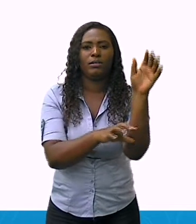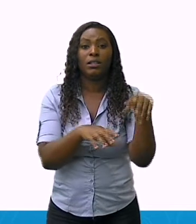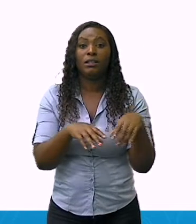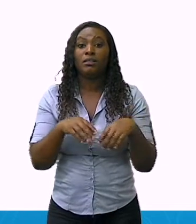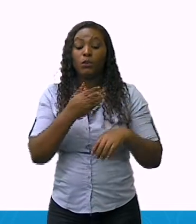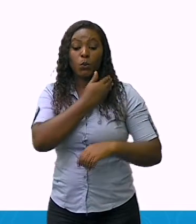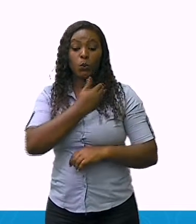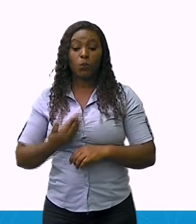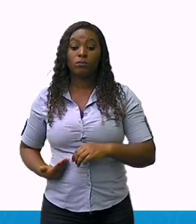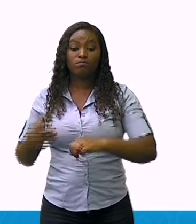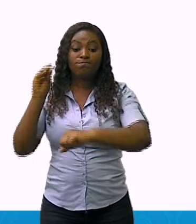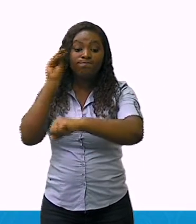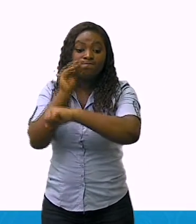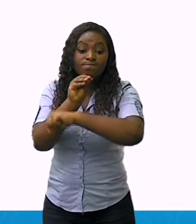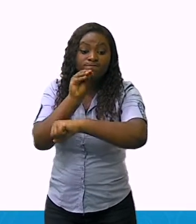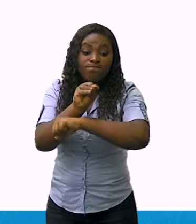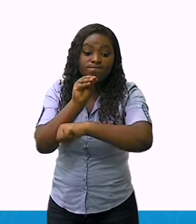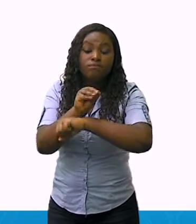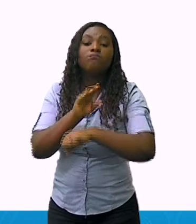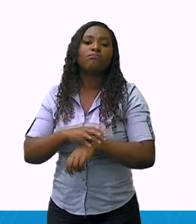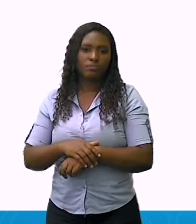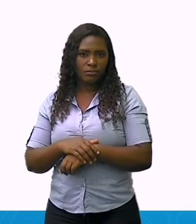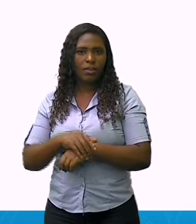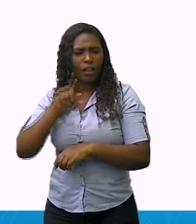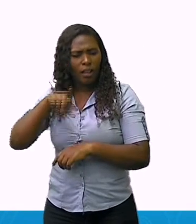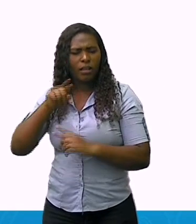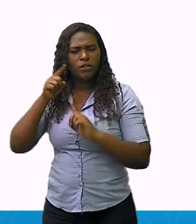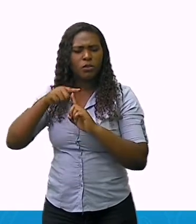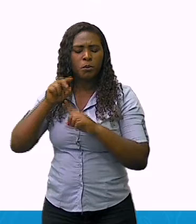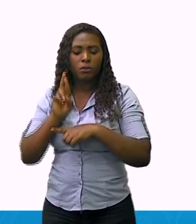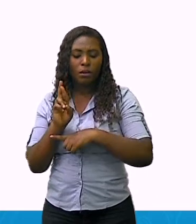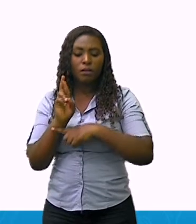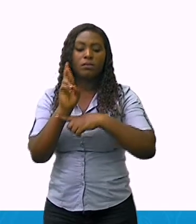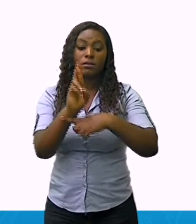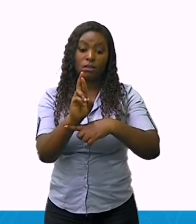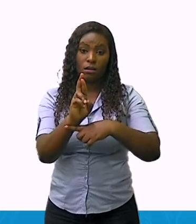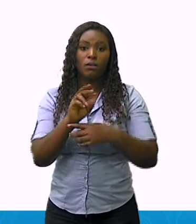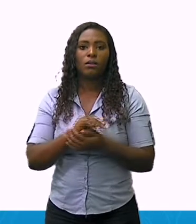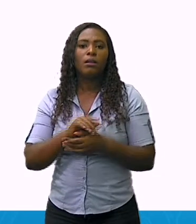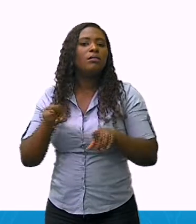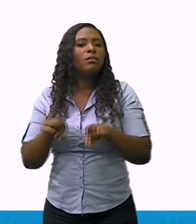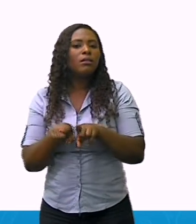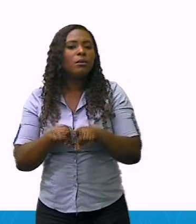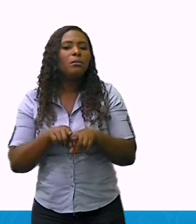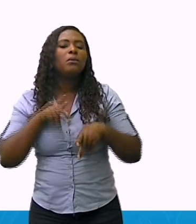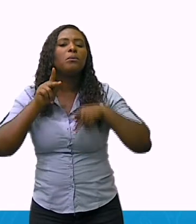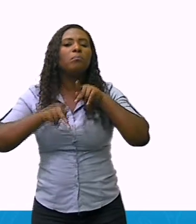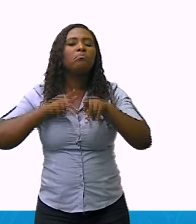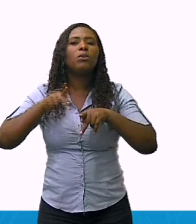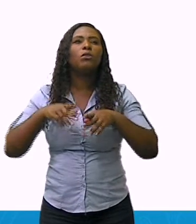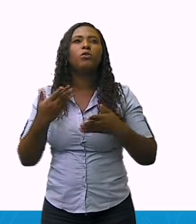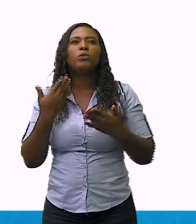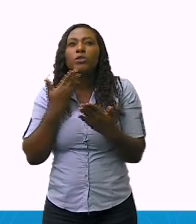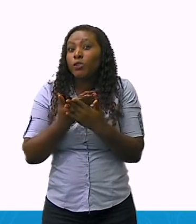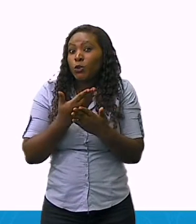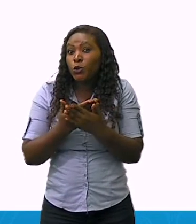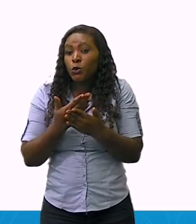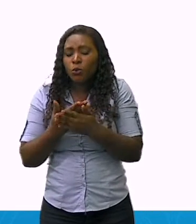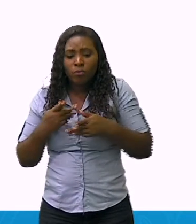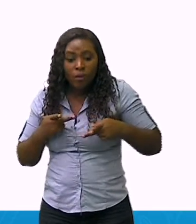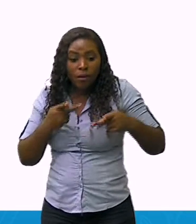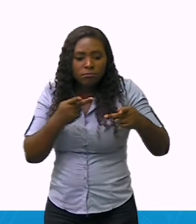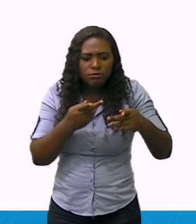Este espaço também é utilizado para pesquisa científica, atividades de educação ambiental,